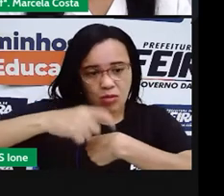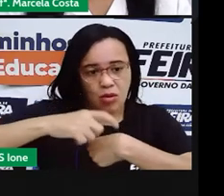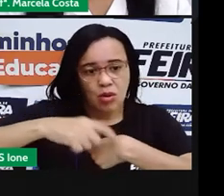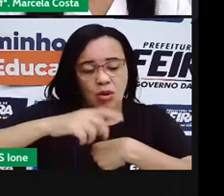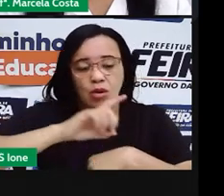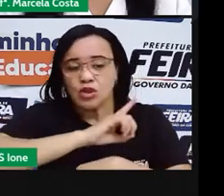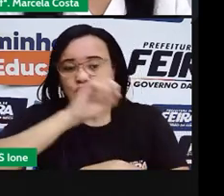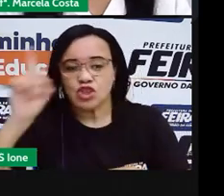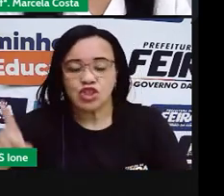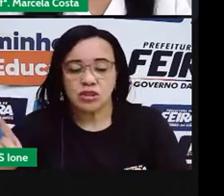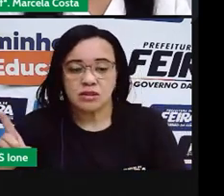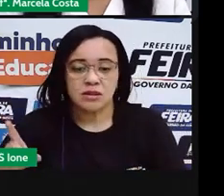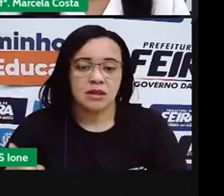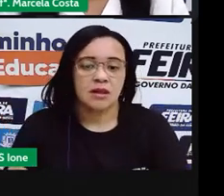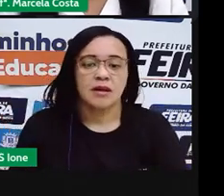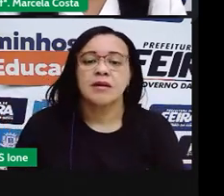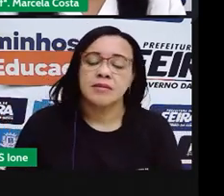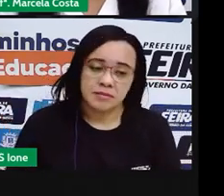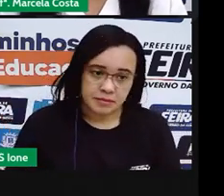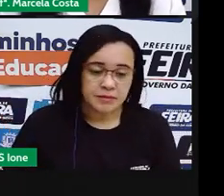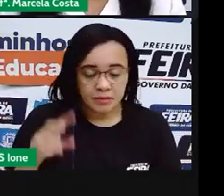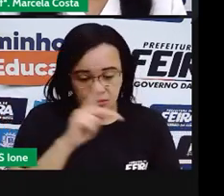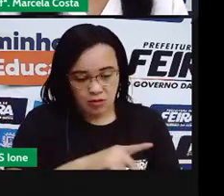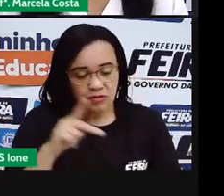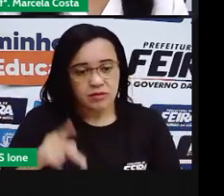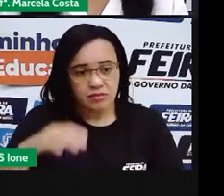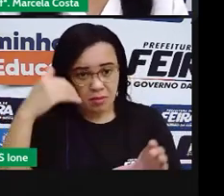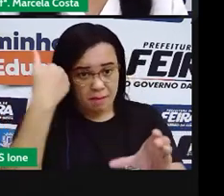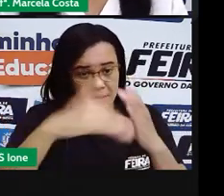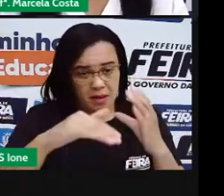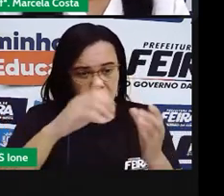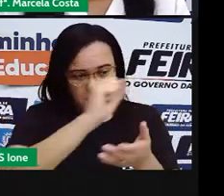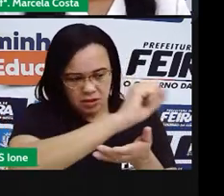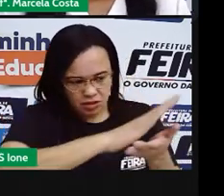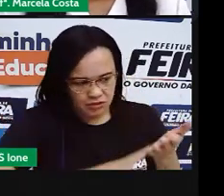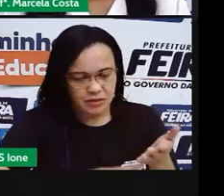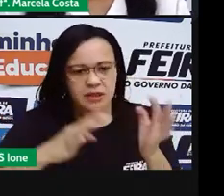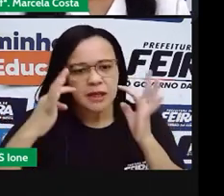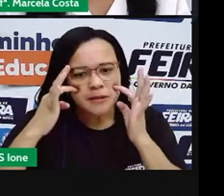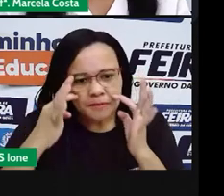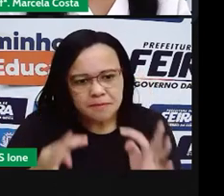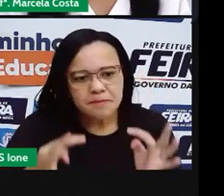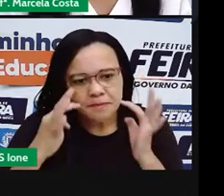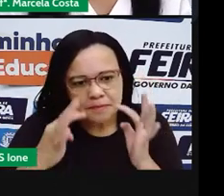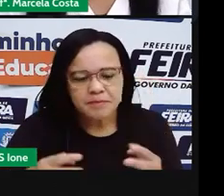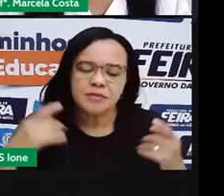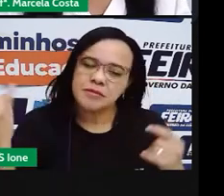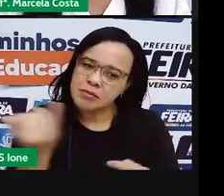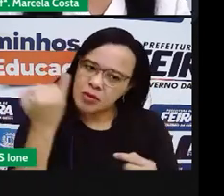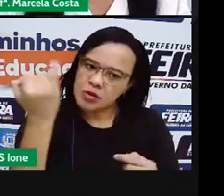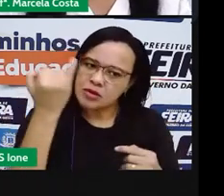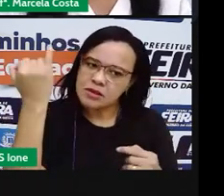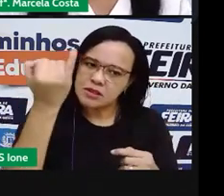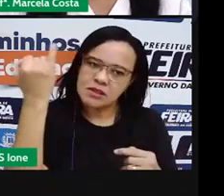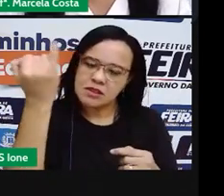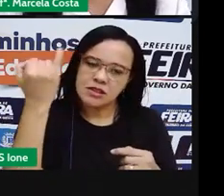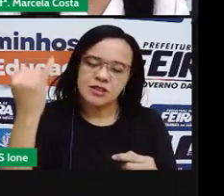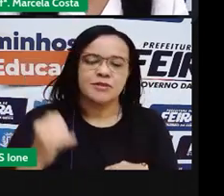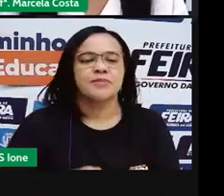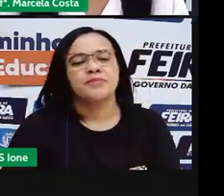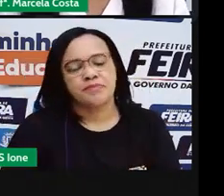comunicando, fazendo postagens, dizendo se vai ser feito uma cirurgia, se tem algum